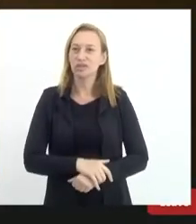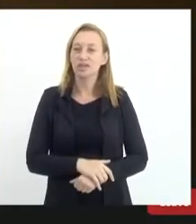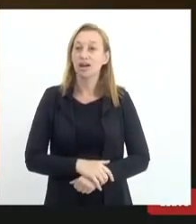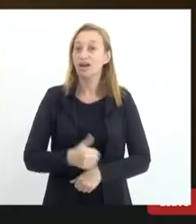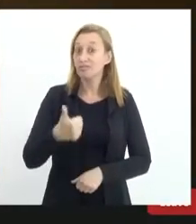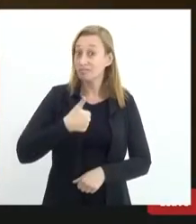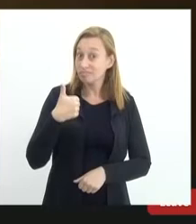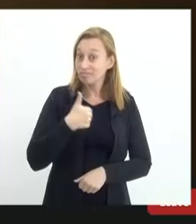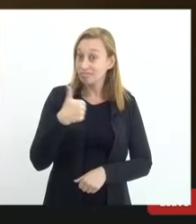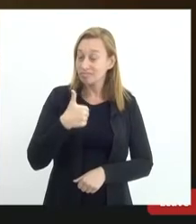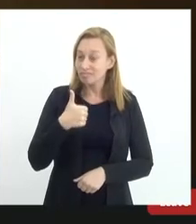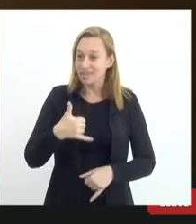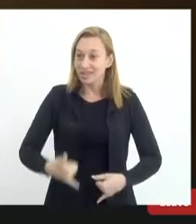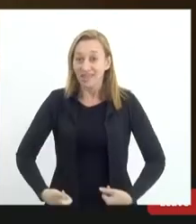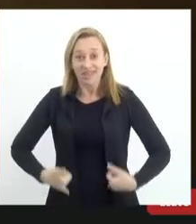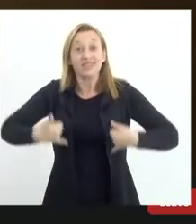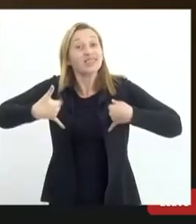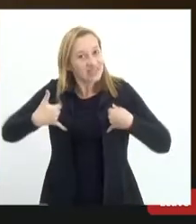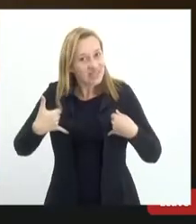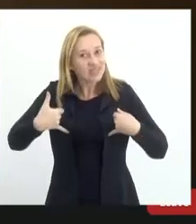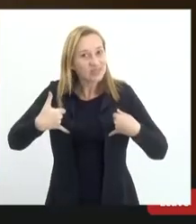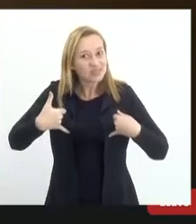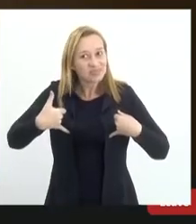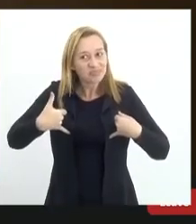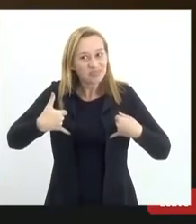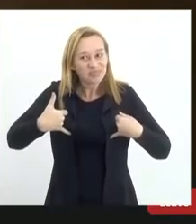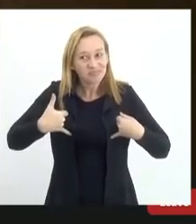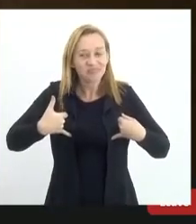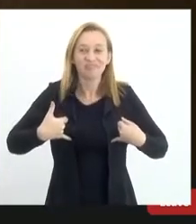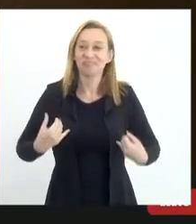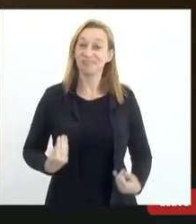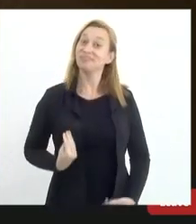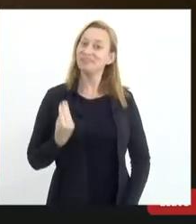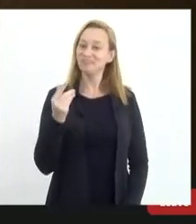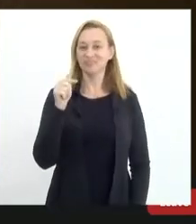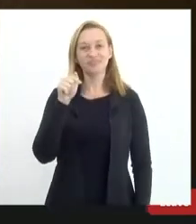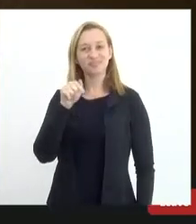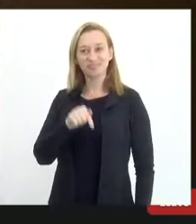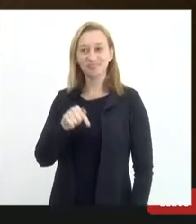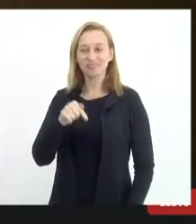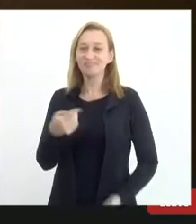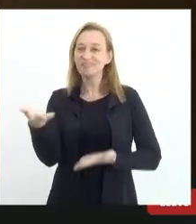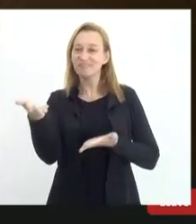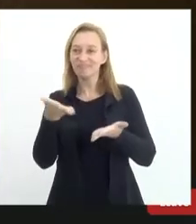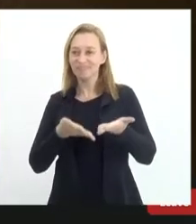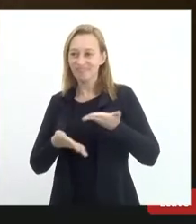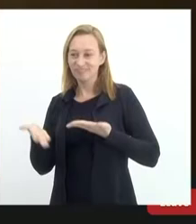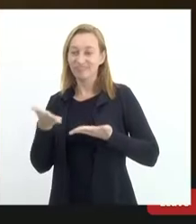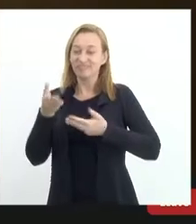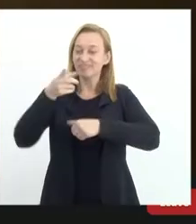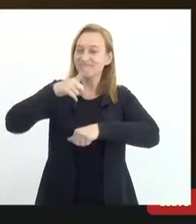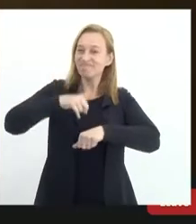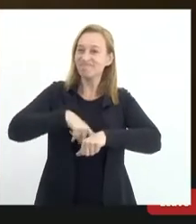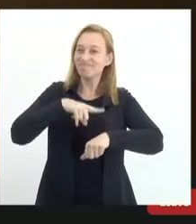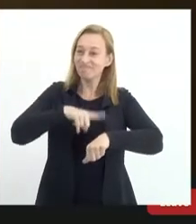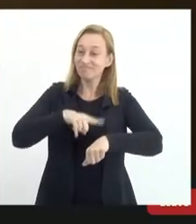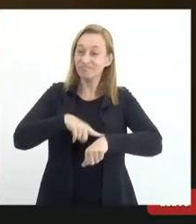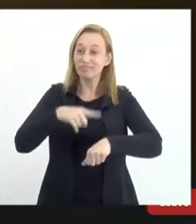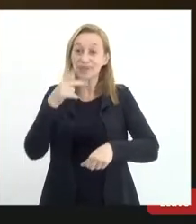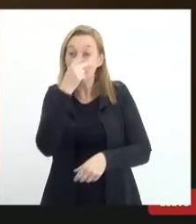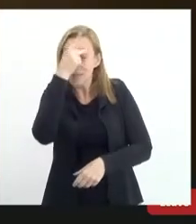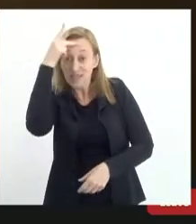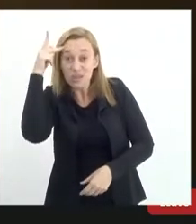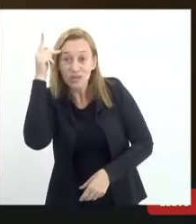primeiro lugar, é uma honra para mim estar aqui, compartilhar nesse momento com pessoas